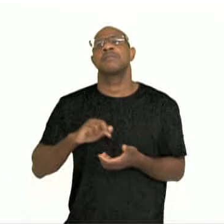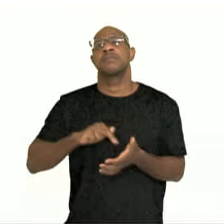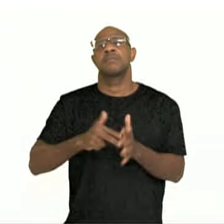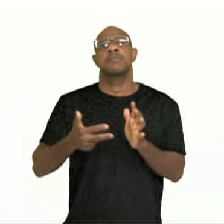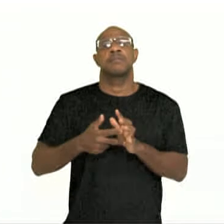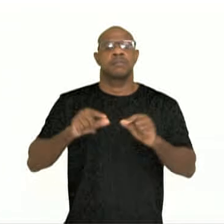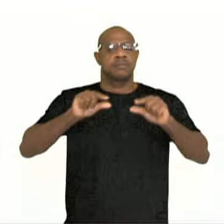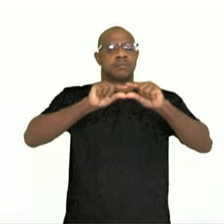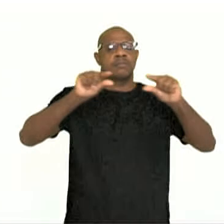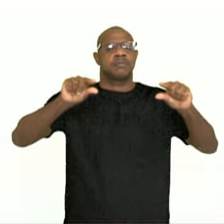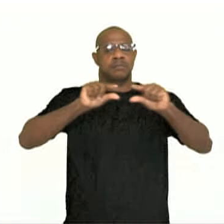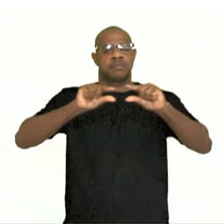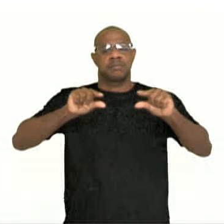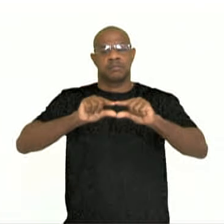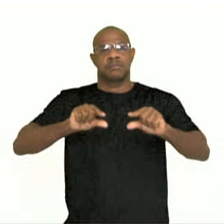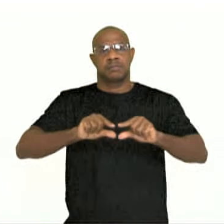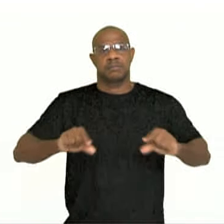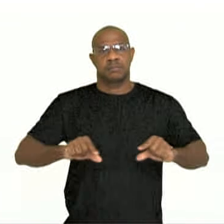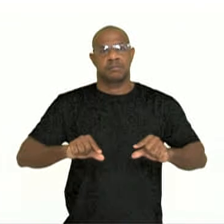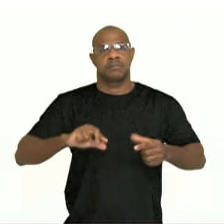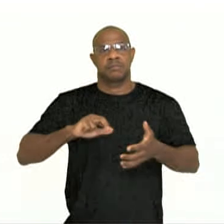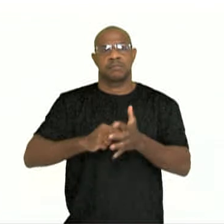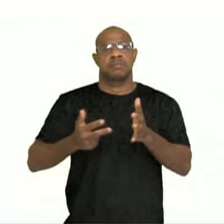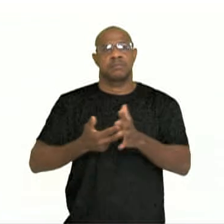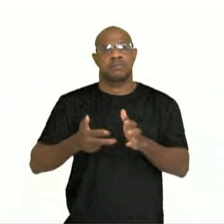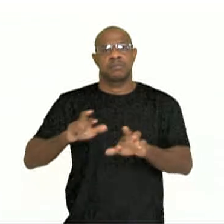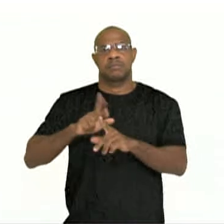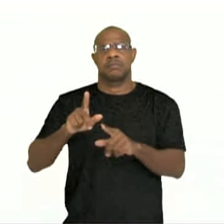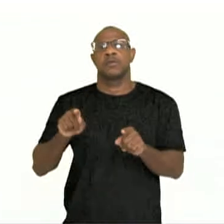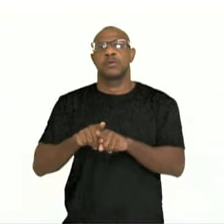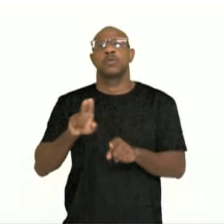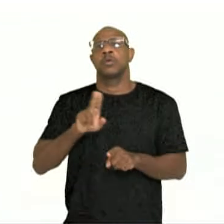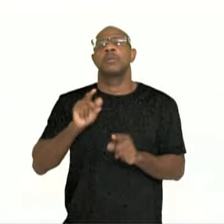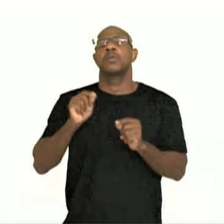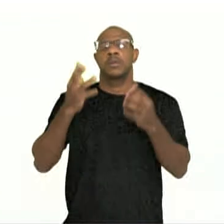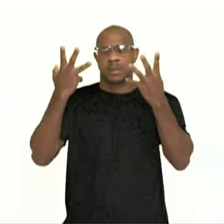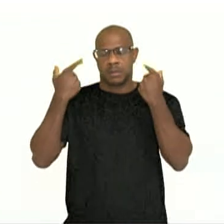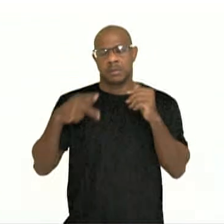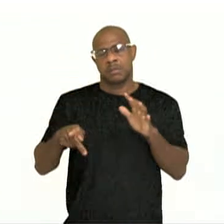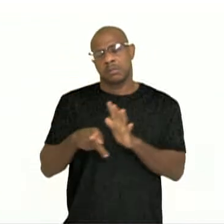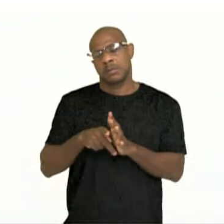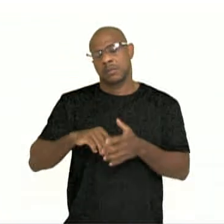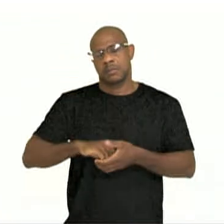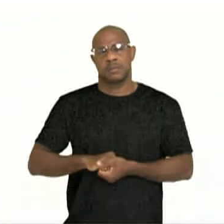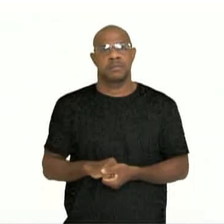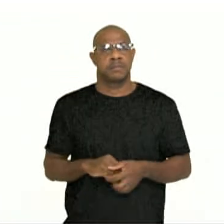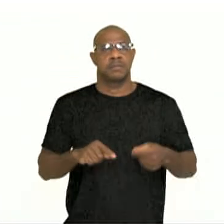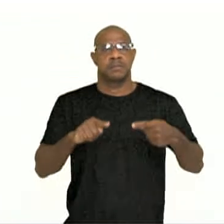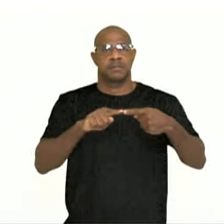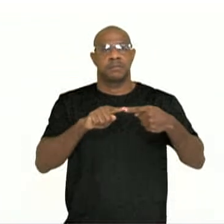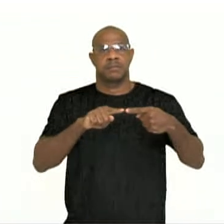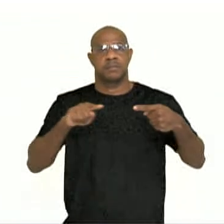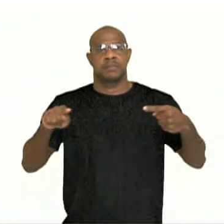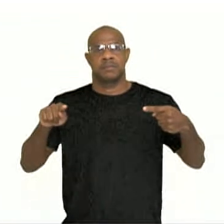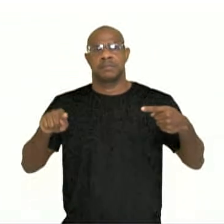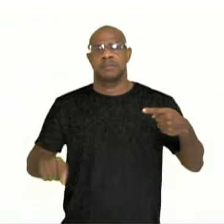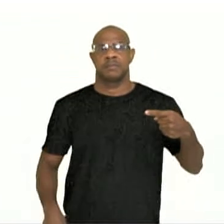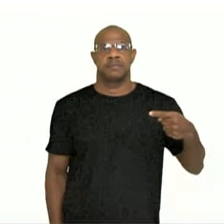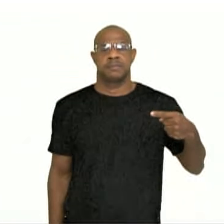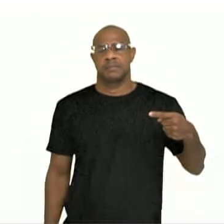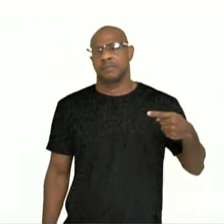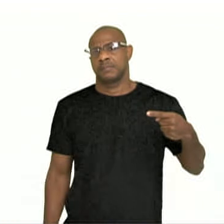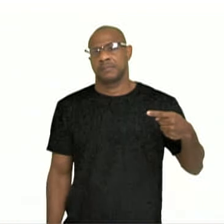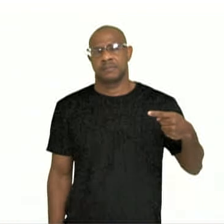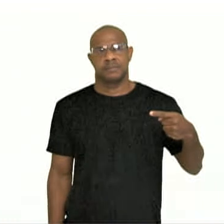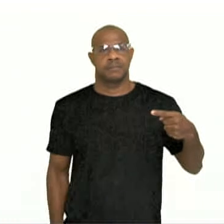frases hechas com nomes de animais. Tener pájaro na cabeça. O que significa?